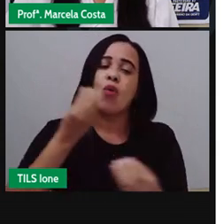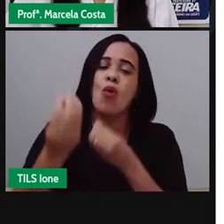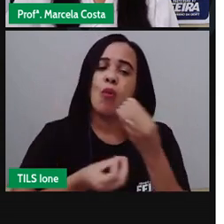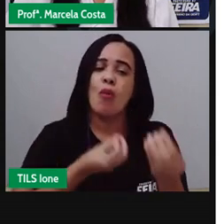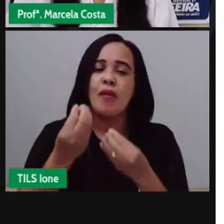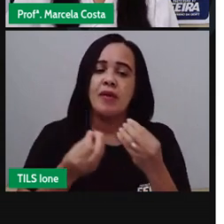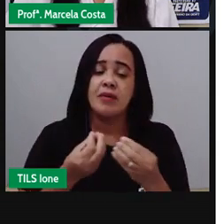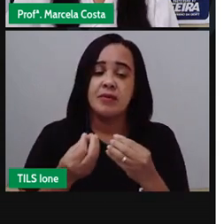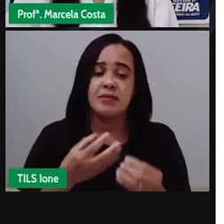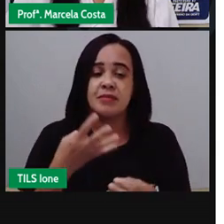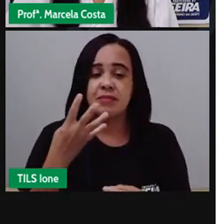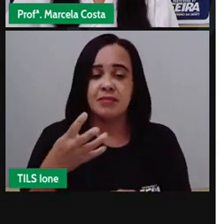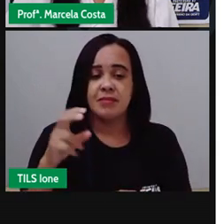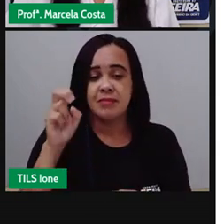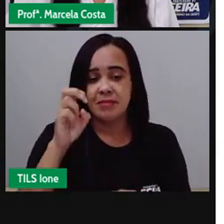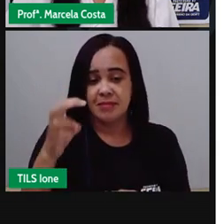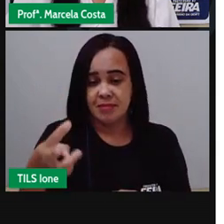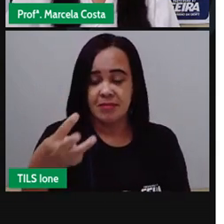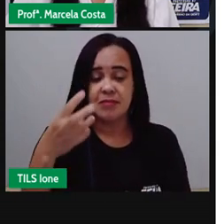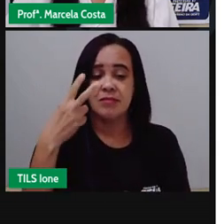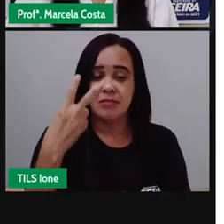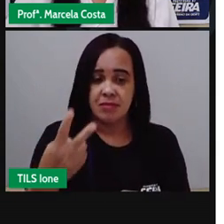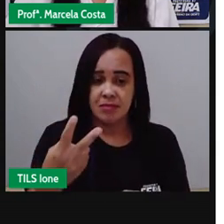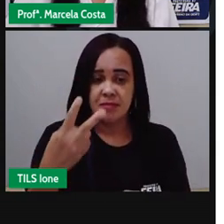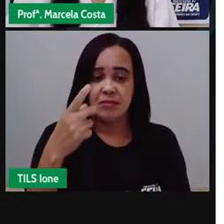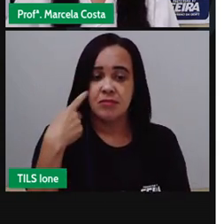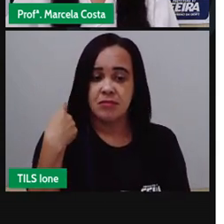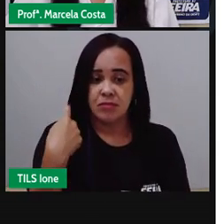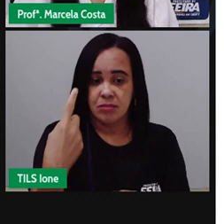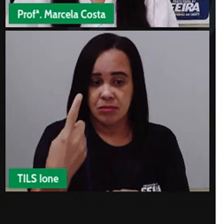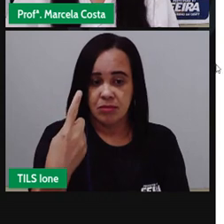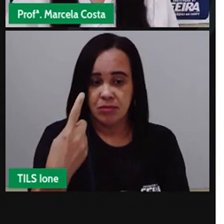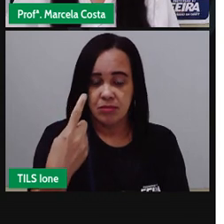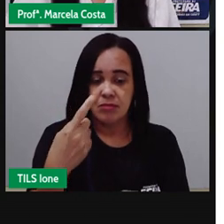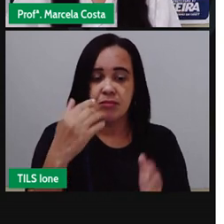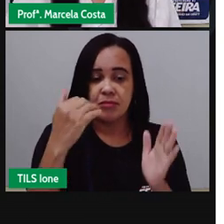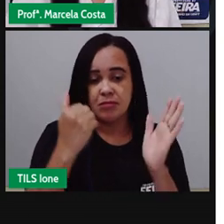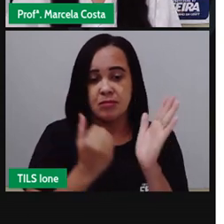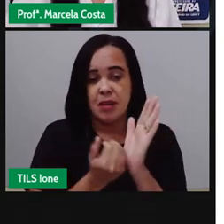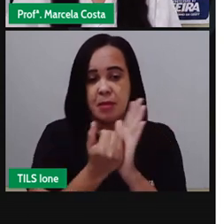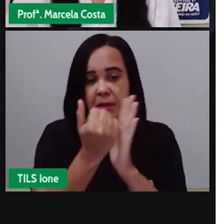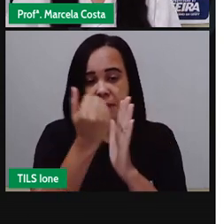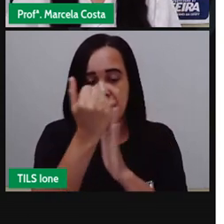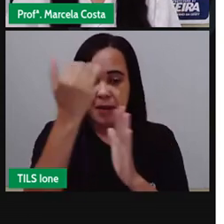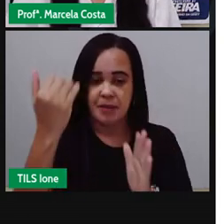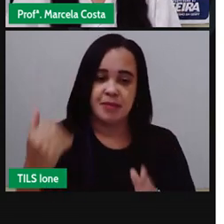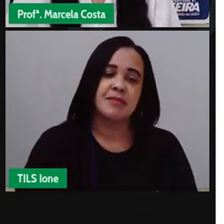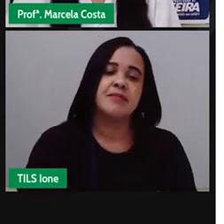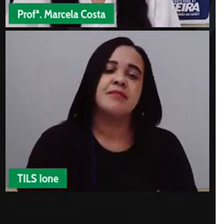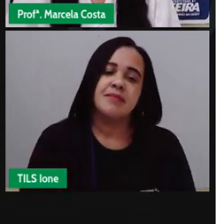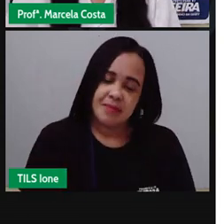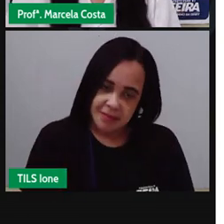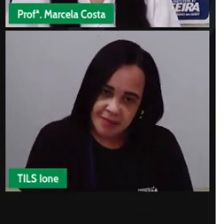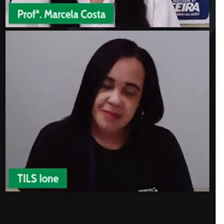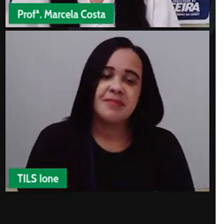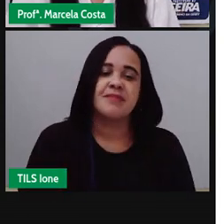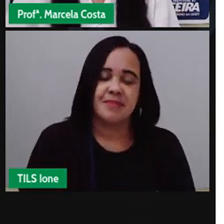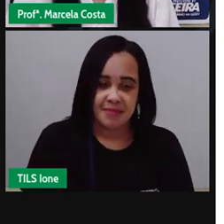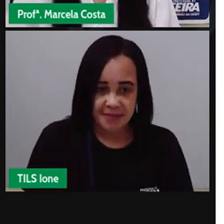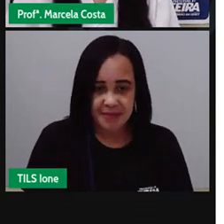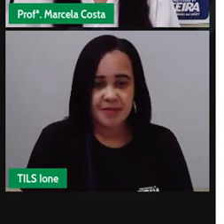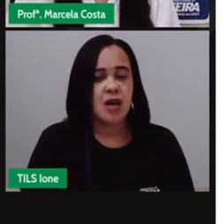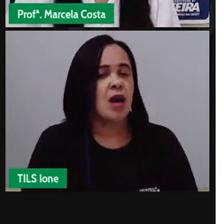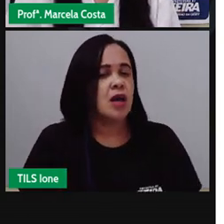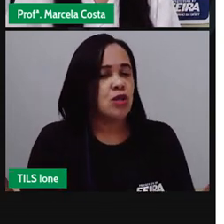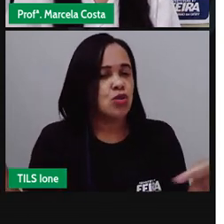cinco quatro três dois um e aí criançada a gente vai fazer um